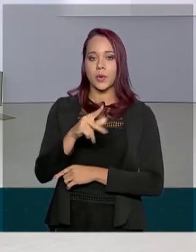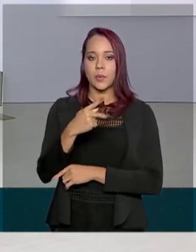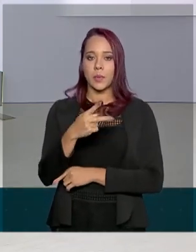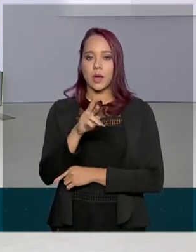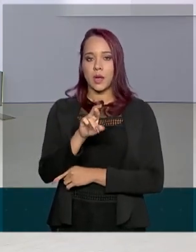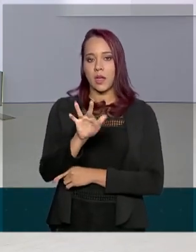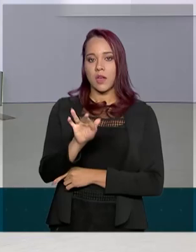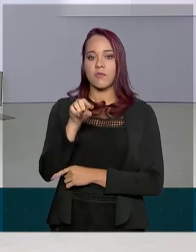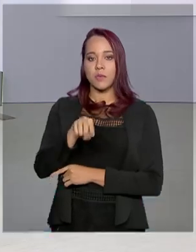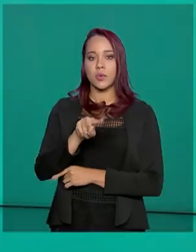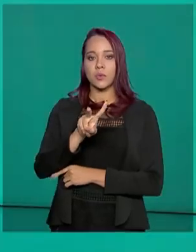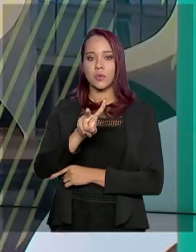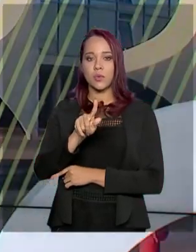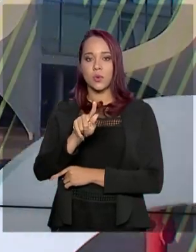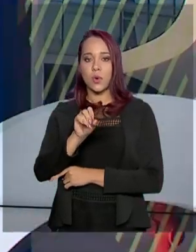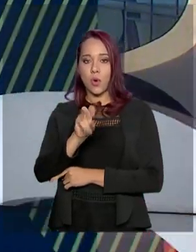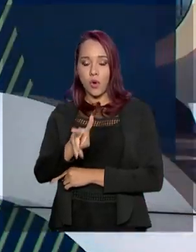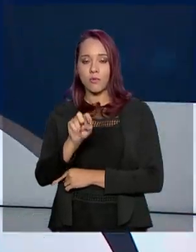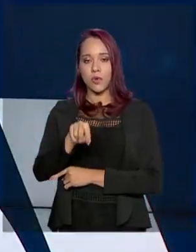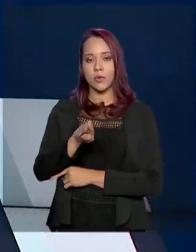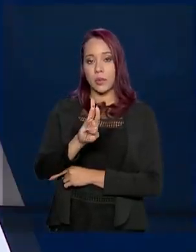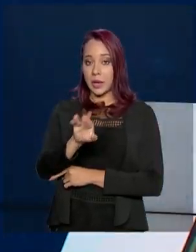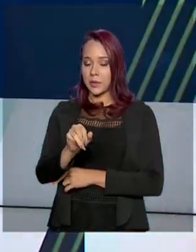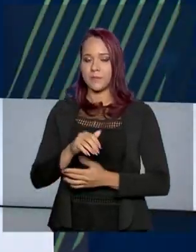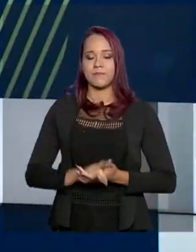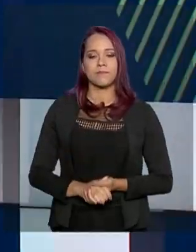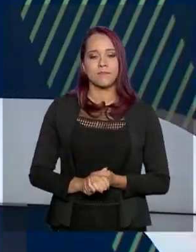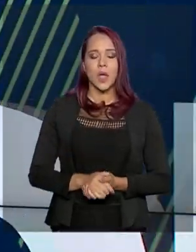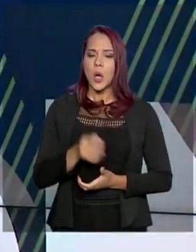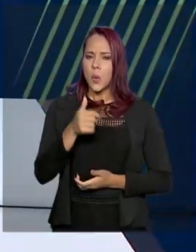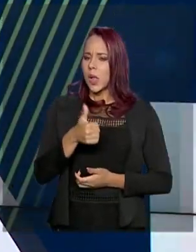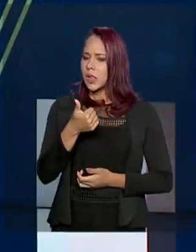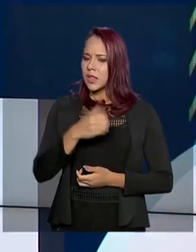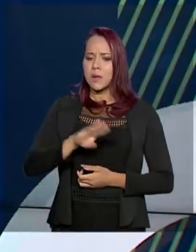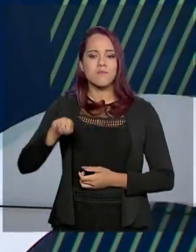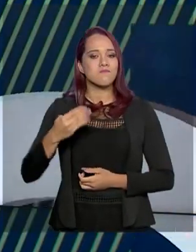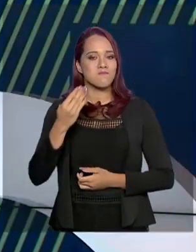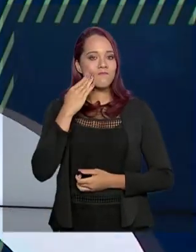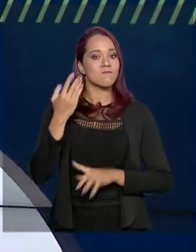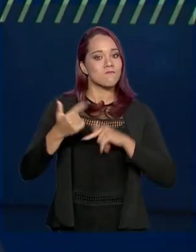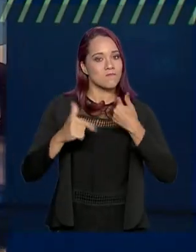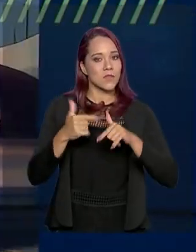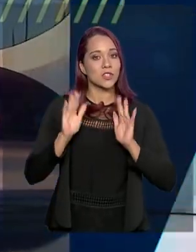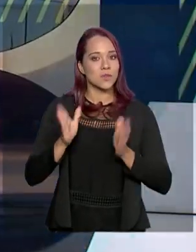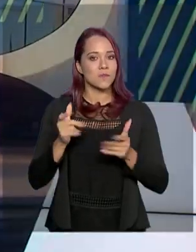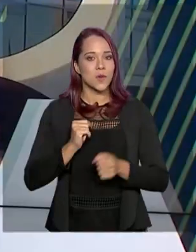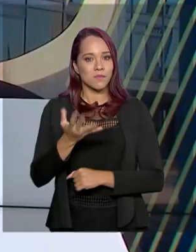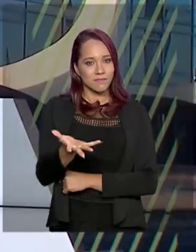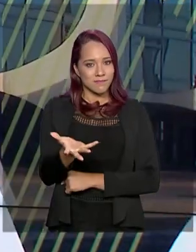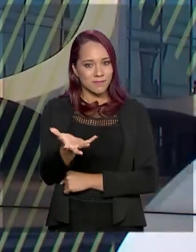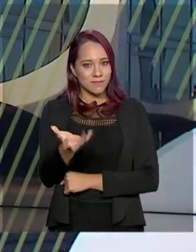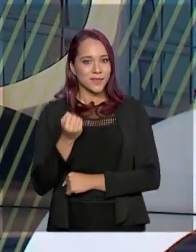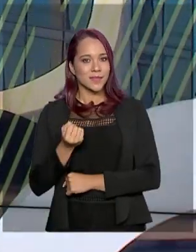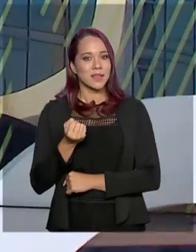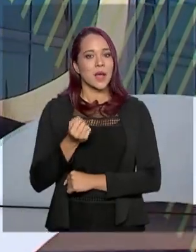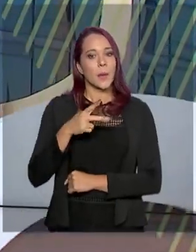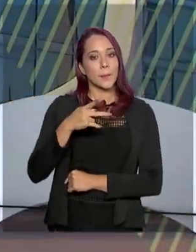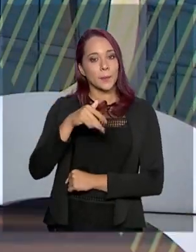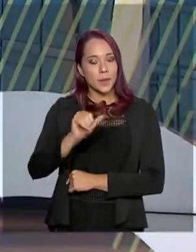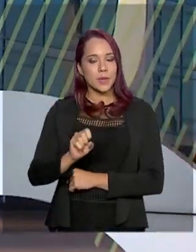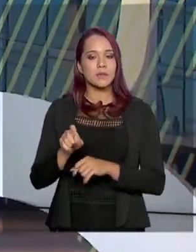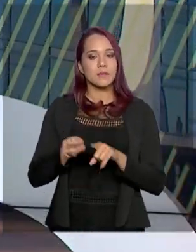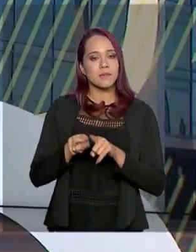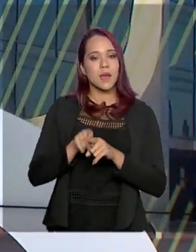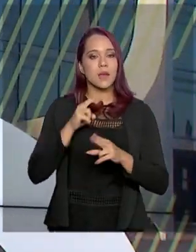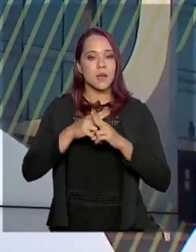.gov.br. Quase 10 milhões de trabalhadores já podem sacar cotas do PIS-PASEP, da Caixa Econômica e do Banco